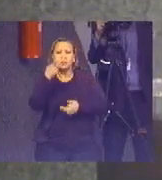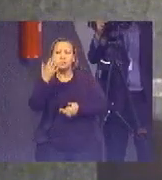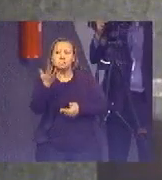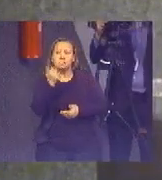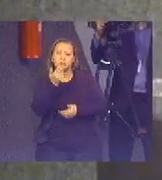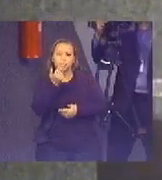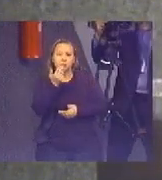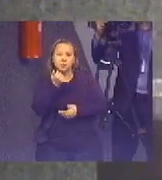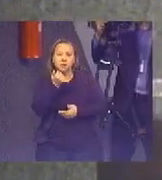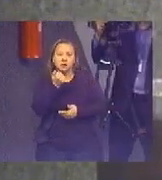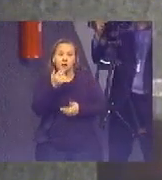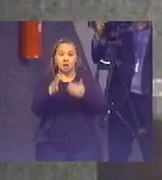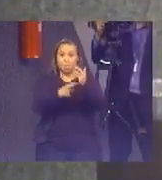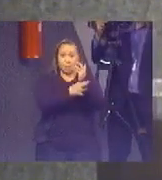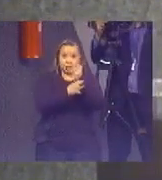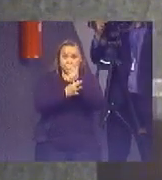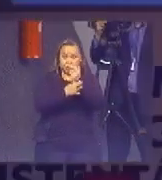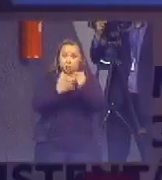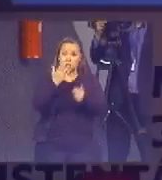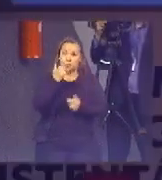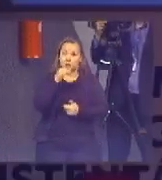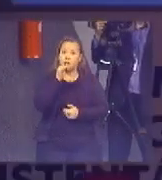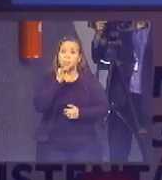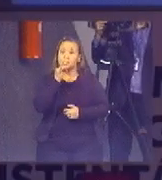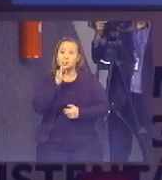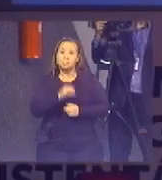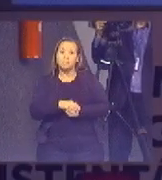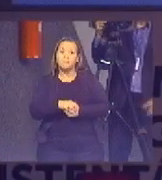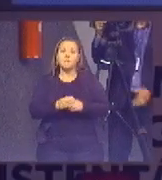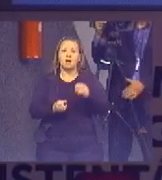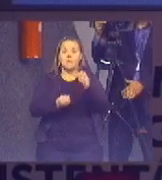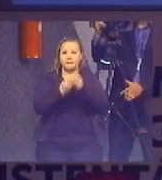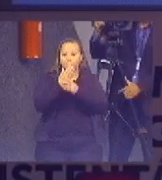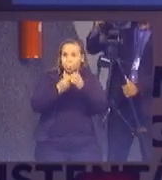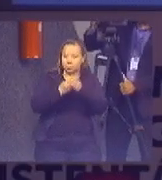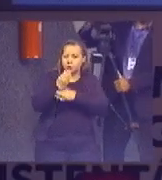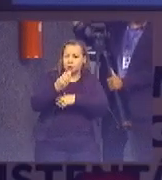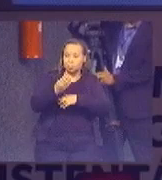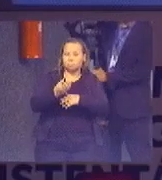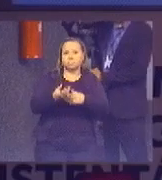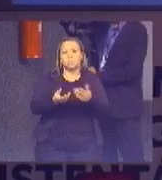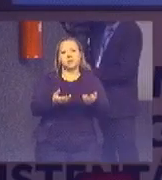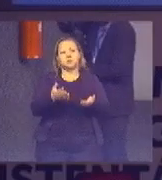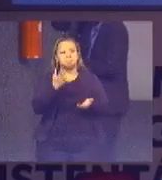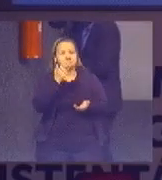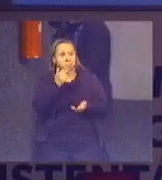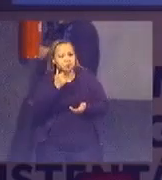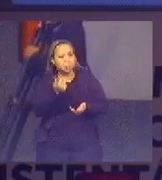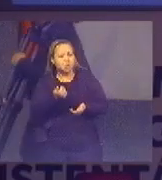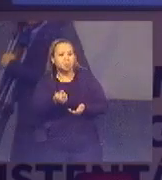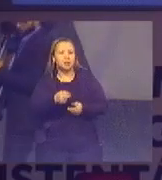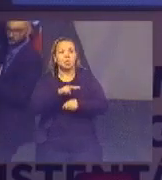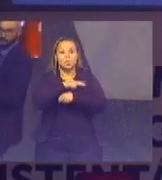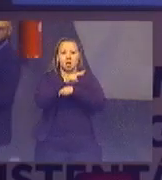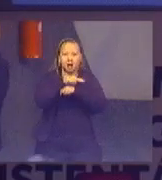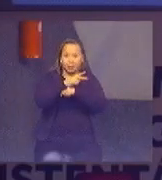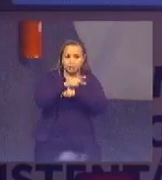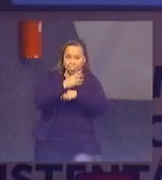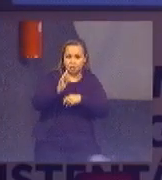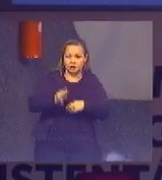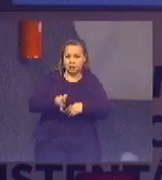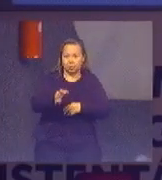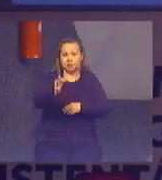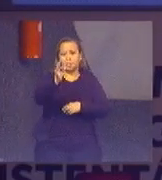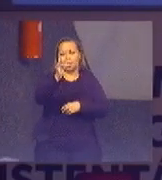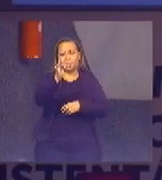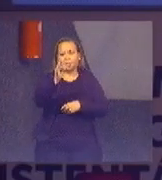Por exemplo, segurança alimentar, produção orgânica, assistência técnica, mudanças climáticas, tecnologia,